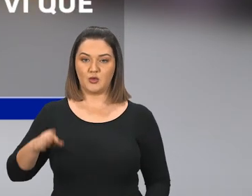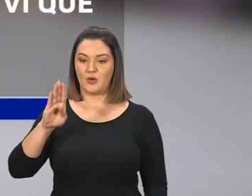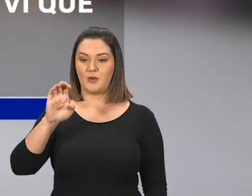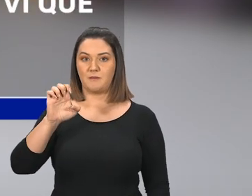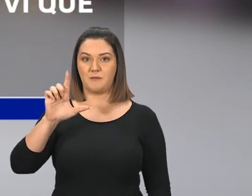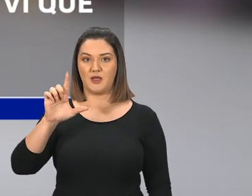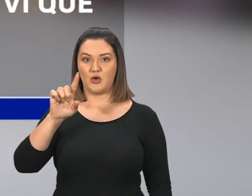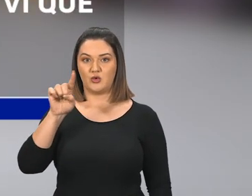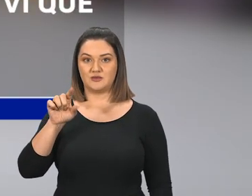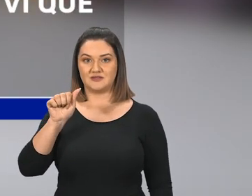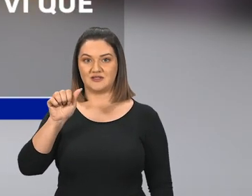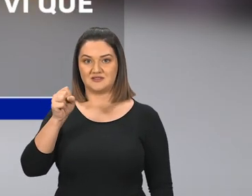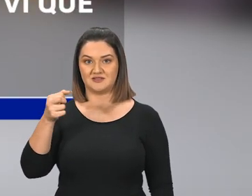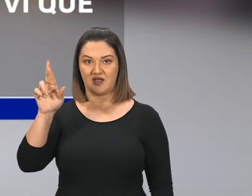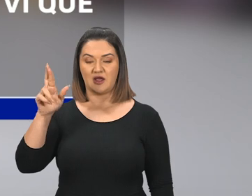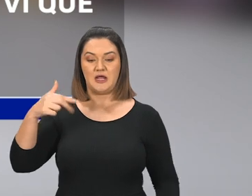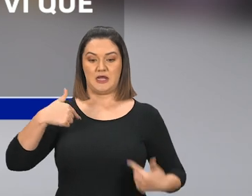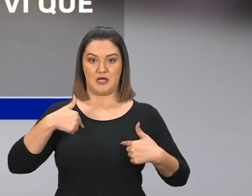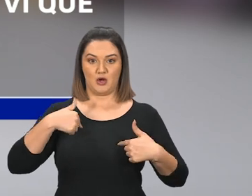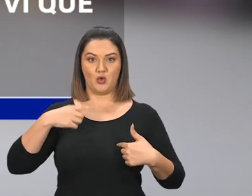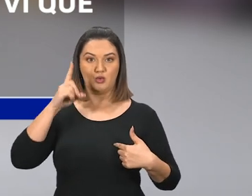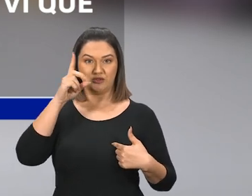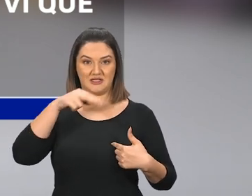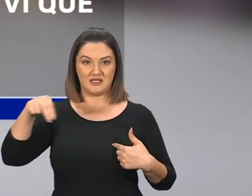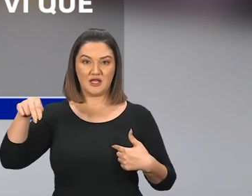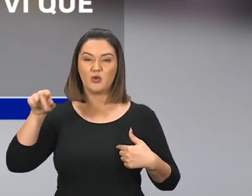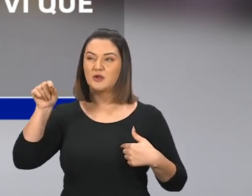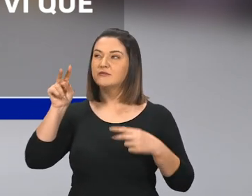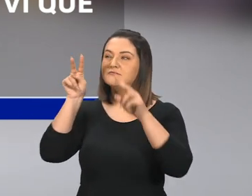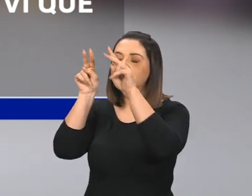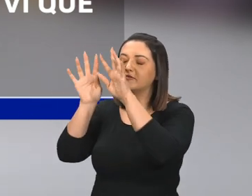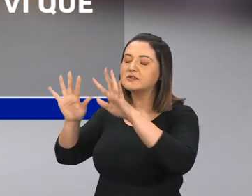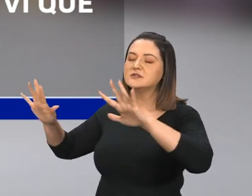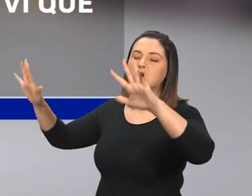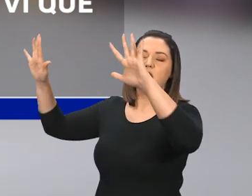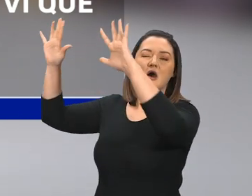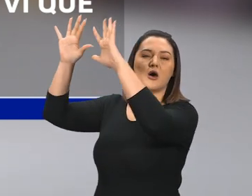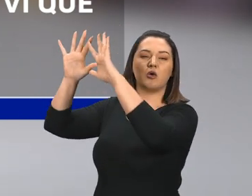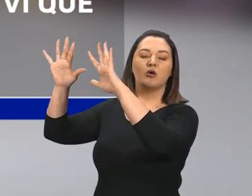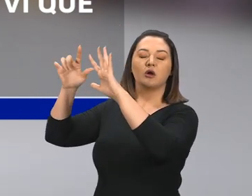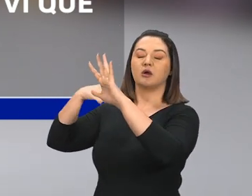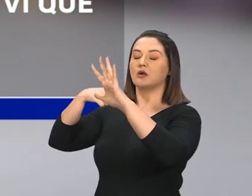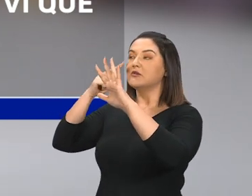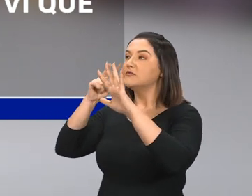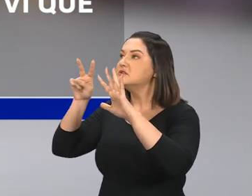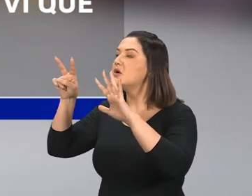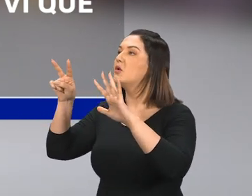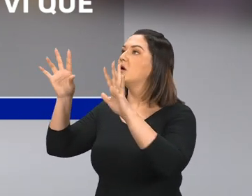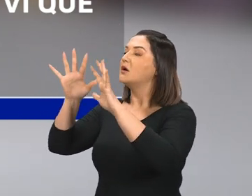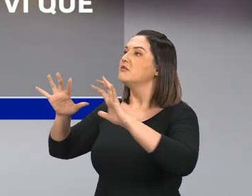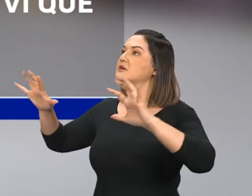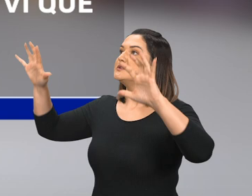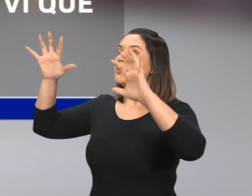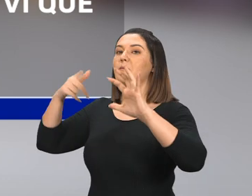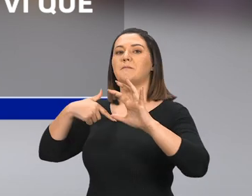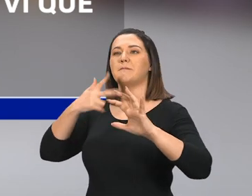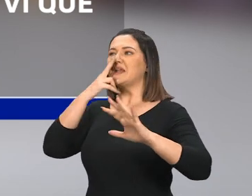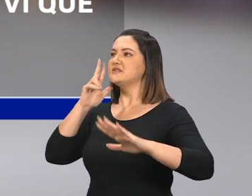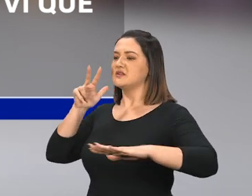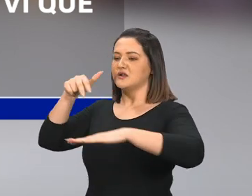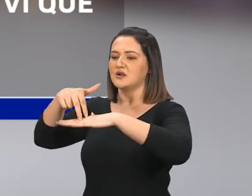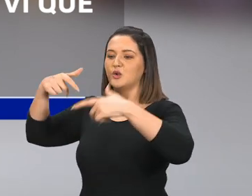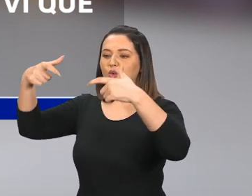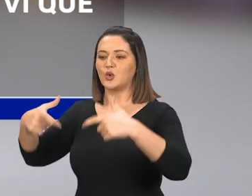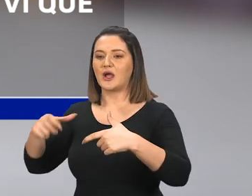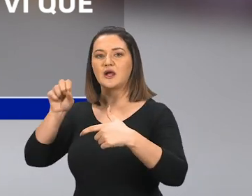Do rei Belsazar, Eu, Daniel, Tive uma visão depois daquela que eu tivera a princípio. Quando a visão me veio, Pareceu-me estar eu na